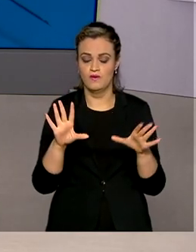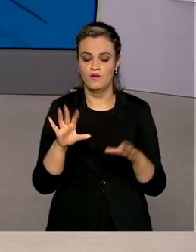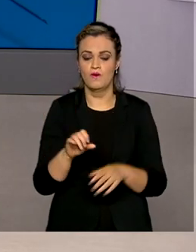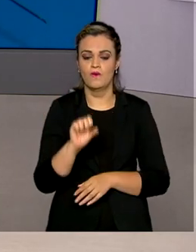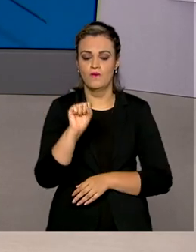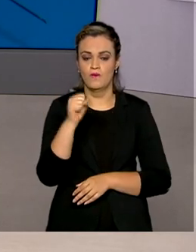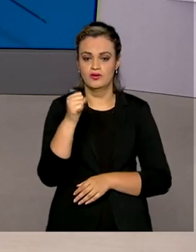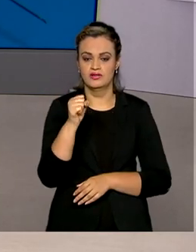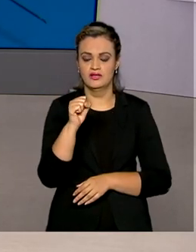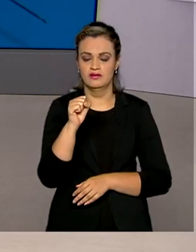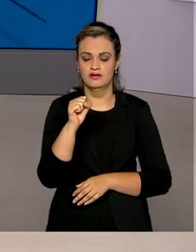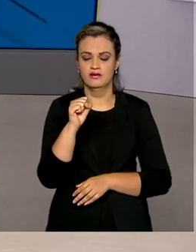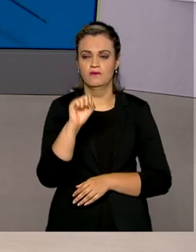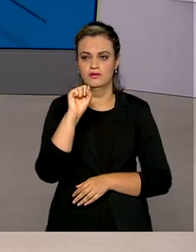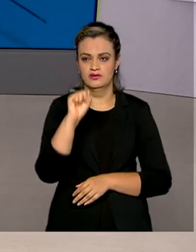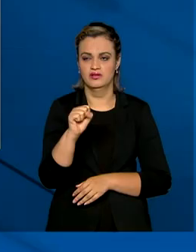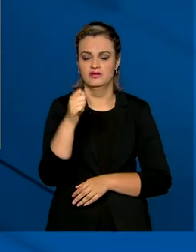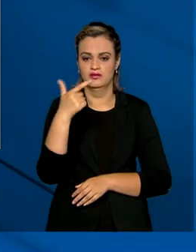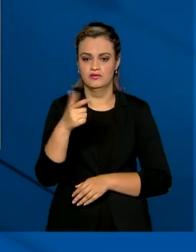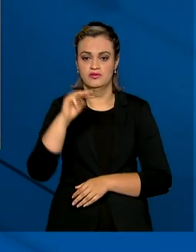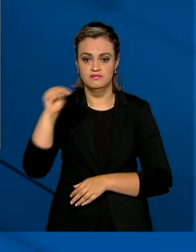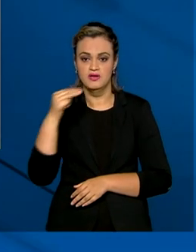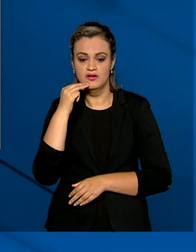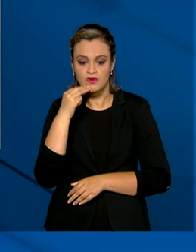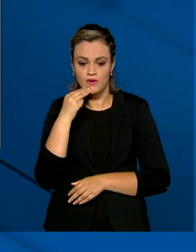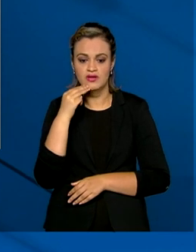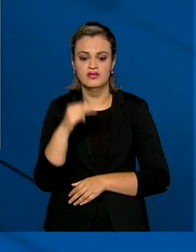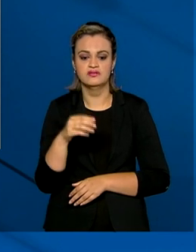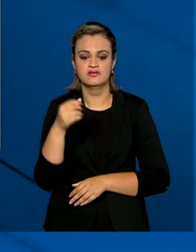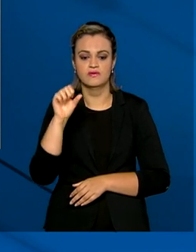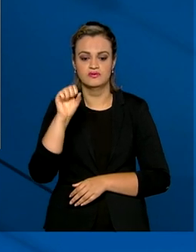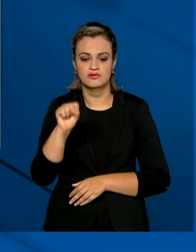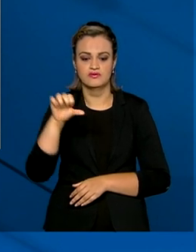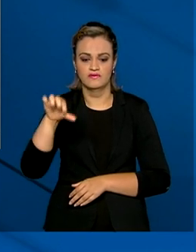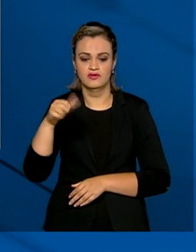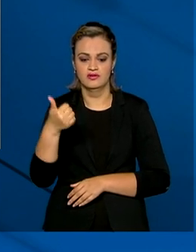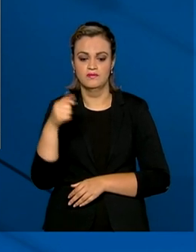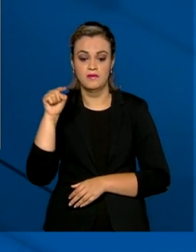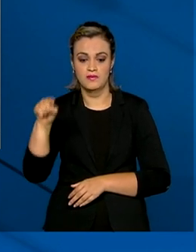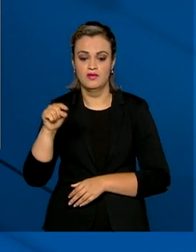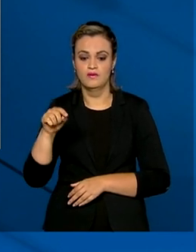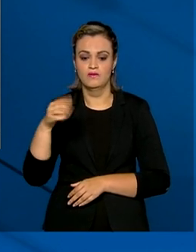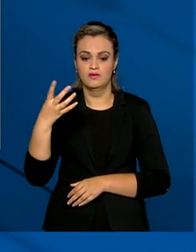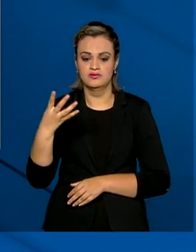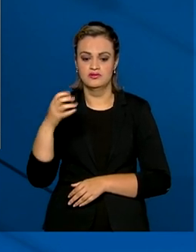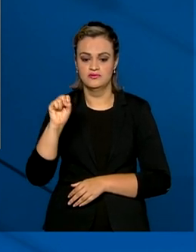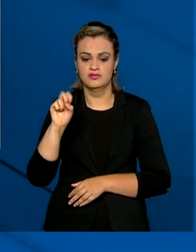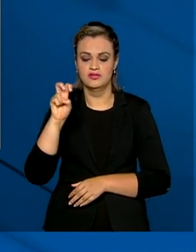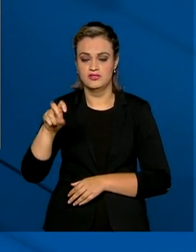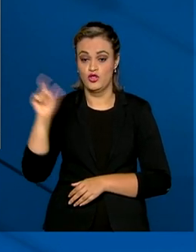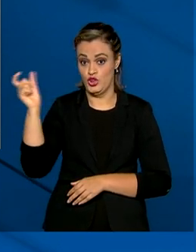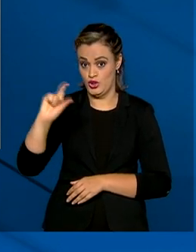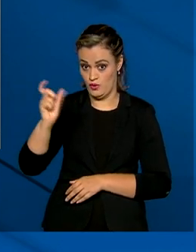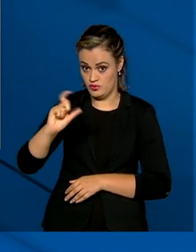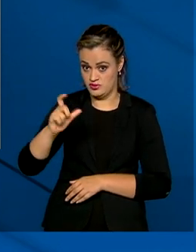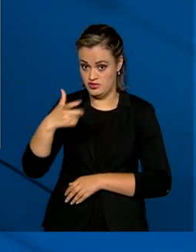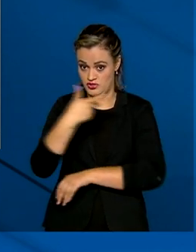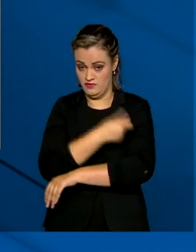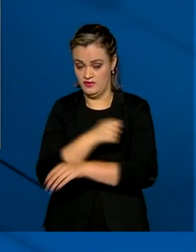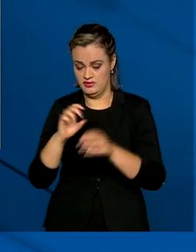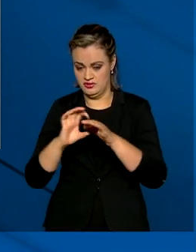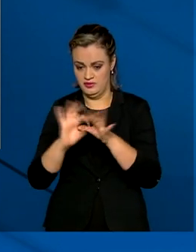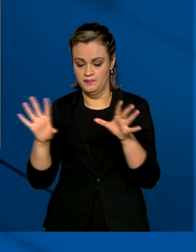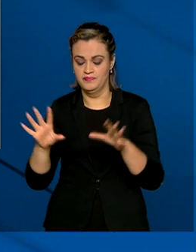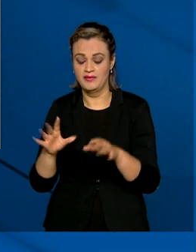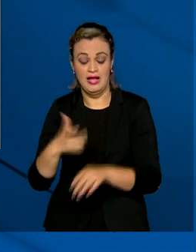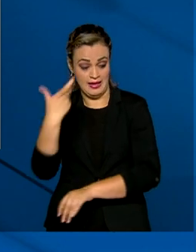82.891.485 doses de vacinas contra a Covid-19. As